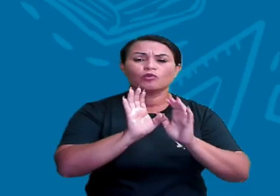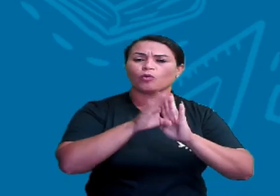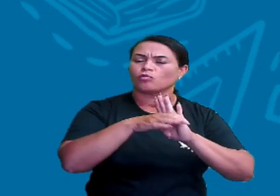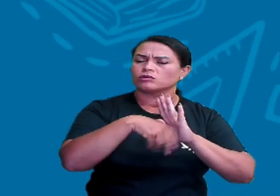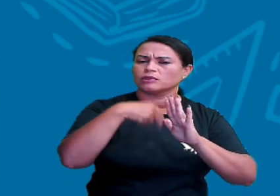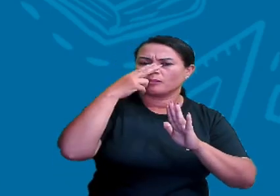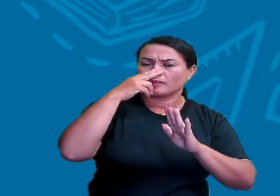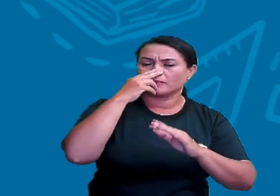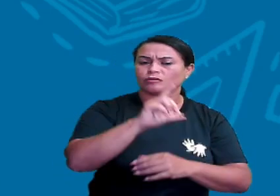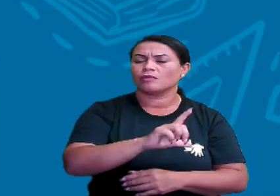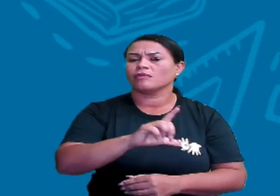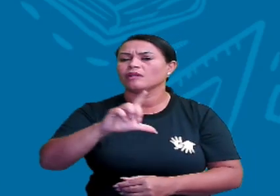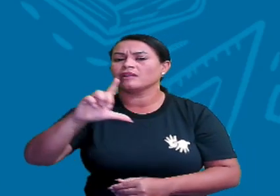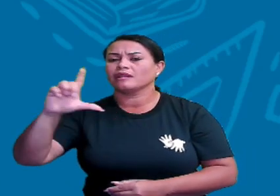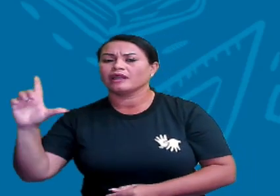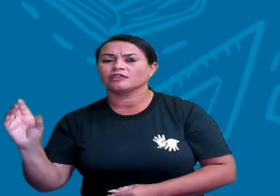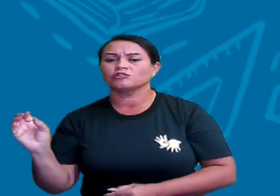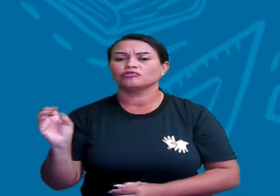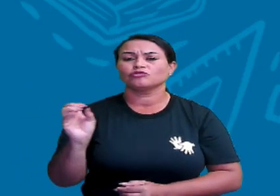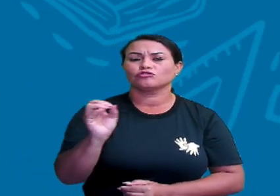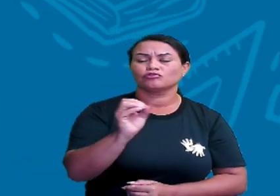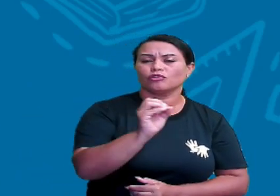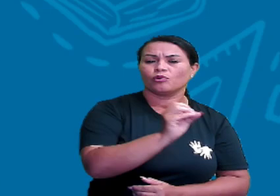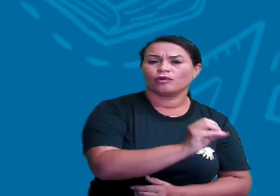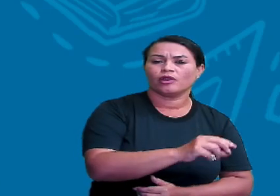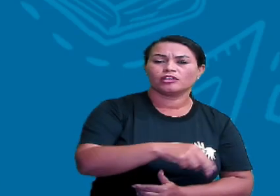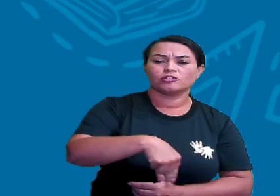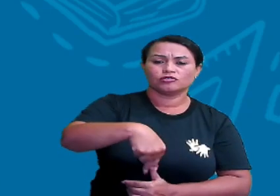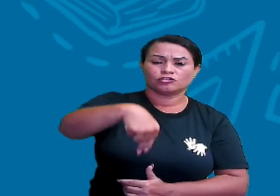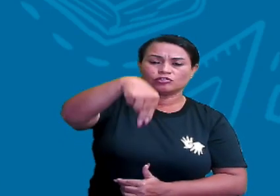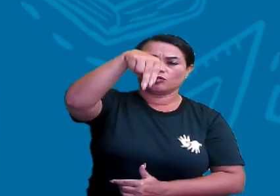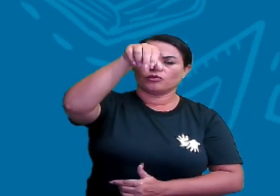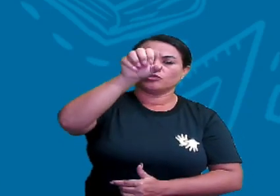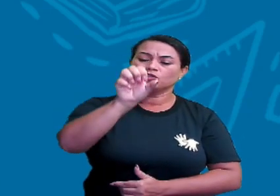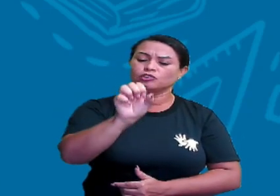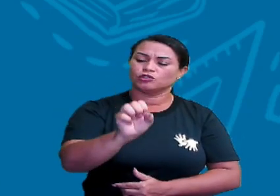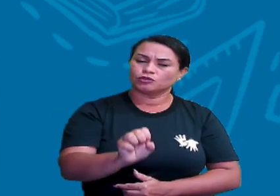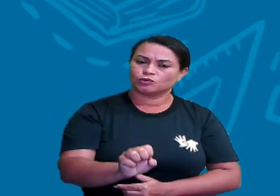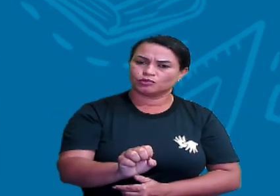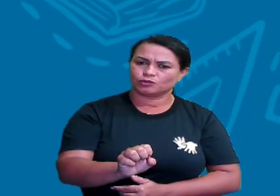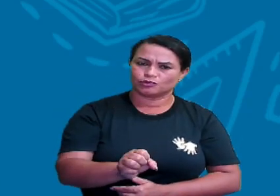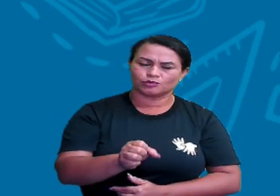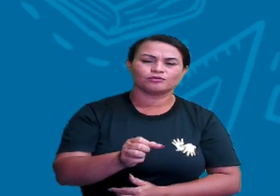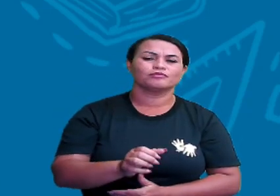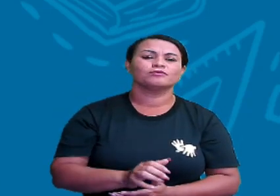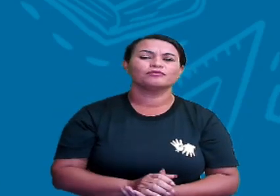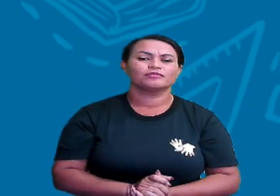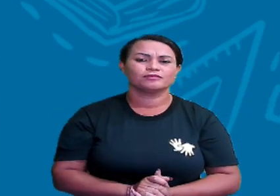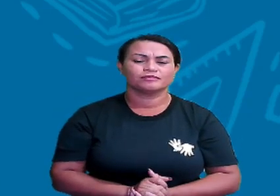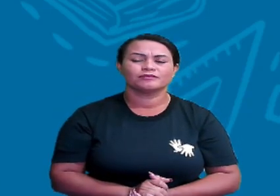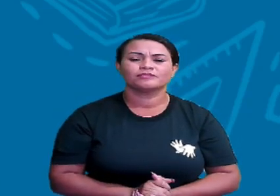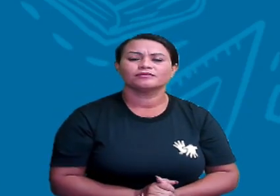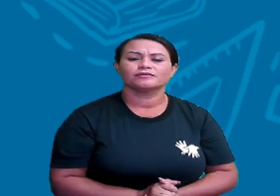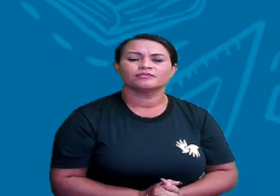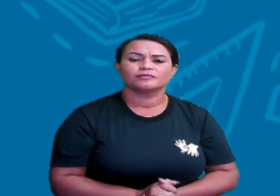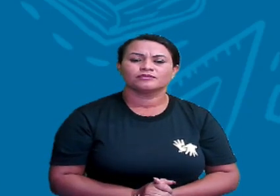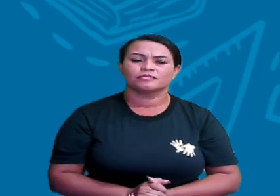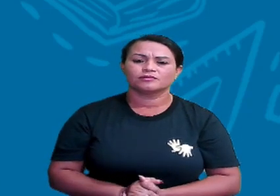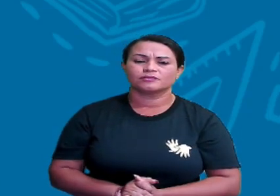Leste, a direita, oeste, a esquerda, norte, na frente, o sul, atrás, nas costas.